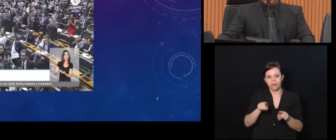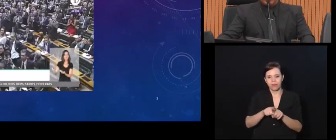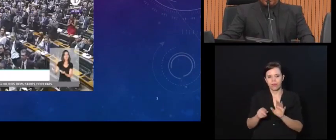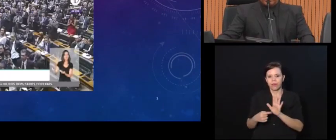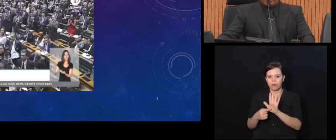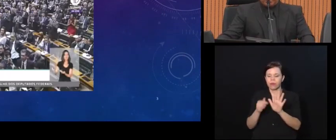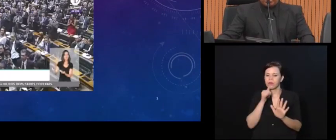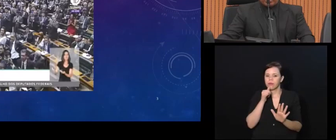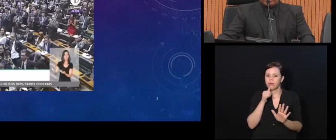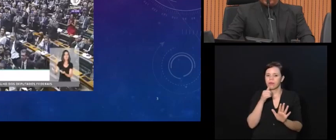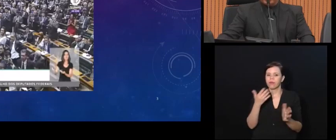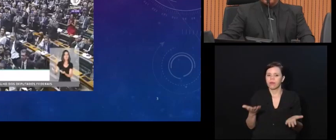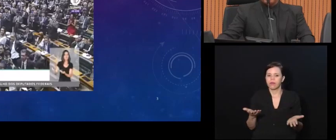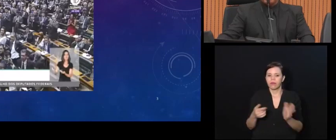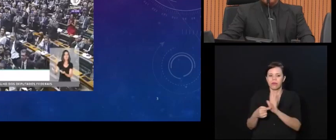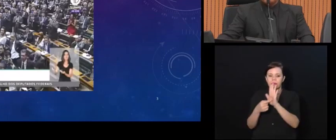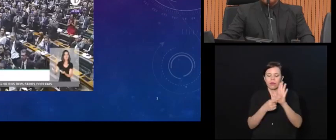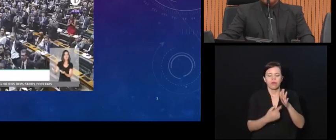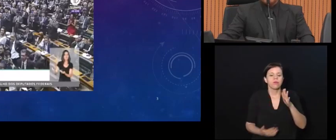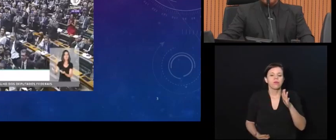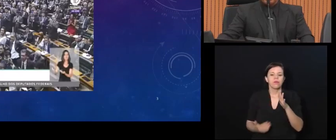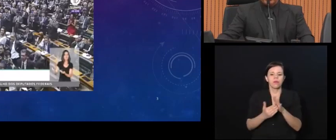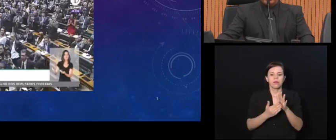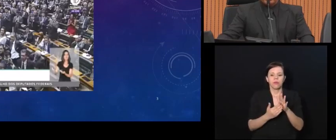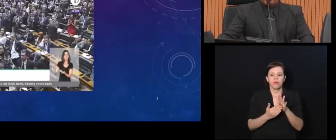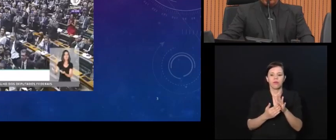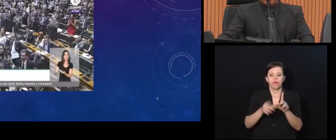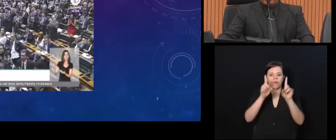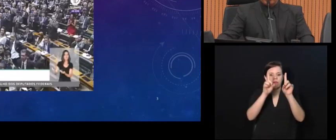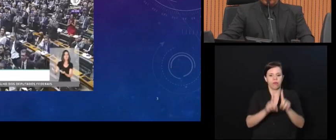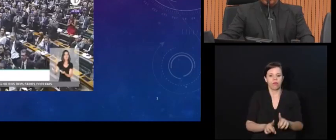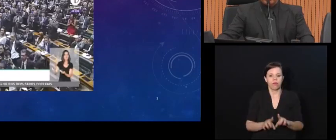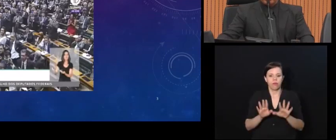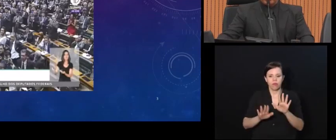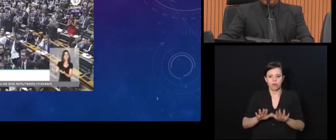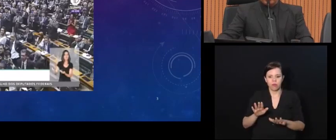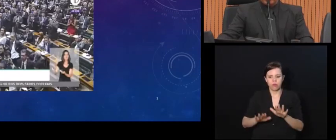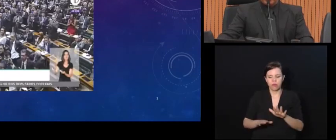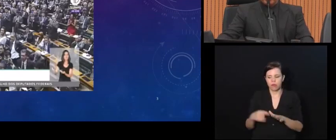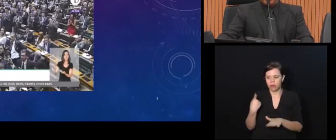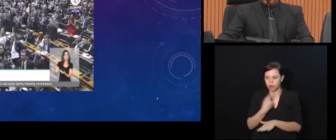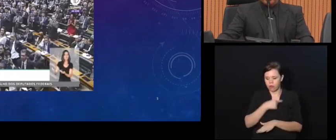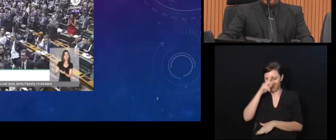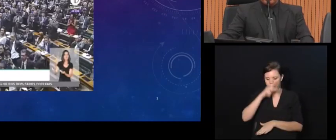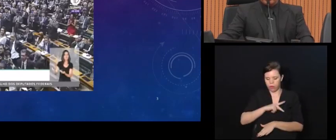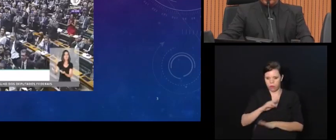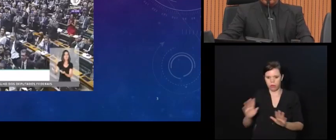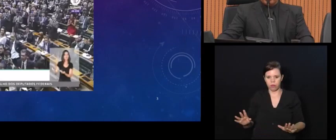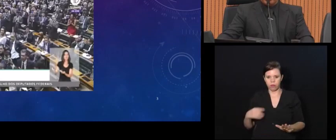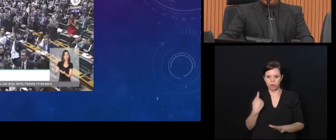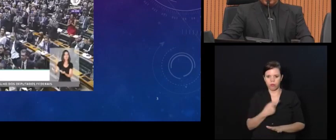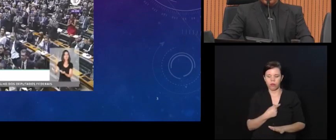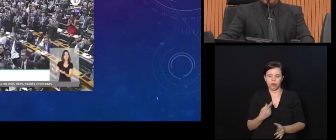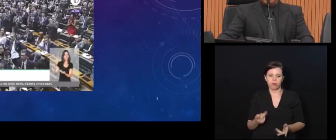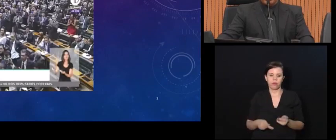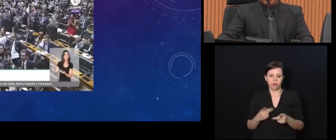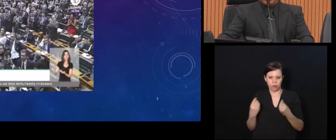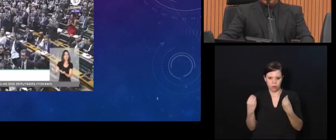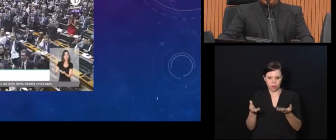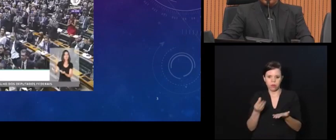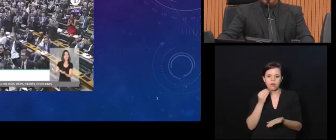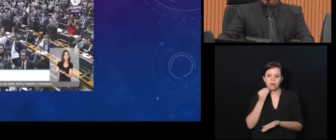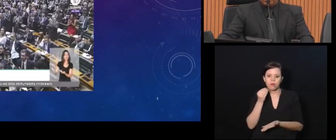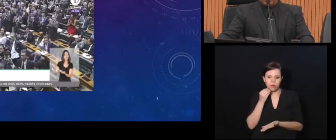mostrar para vocês que limitação de pessoa com deficiência normalmente é colocada por nós. Se a gente der a oportunidade, a pessoa